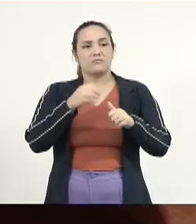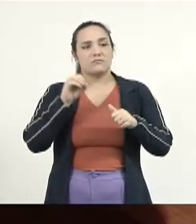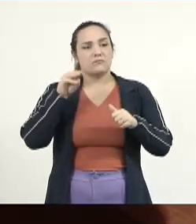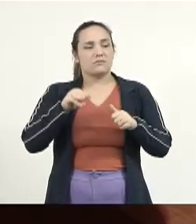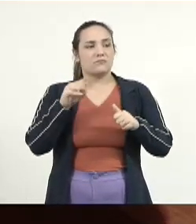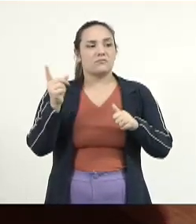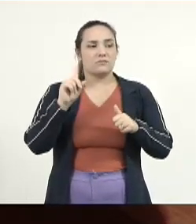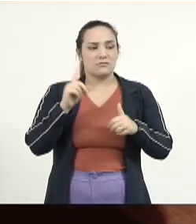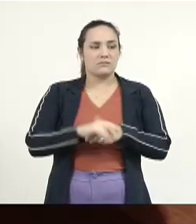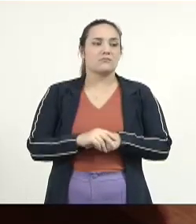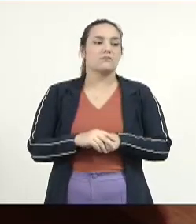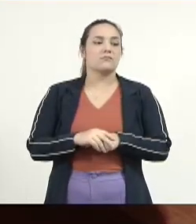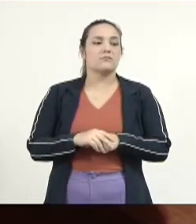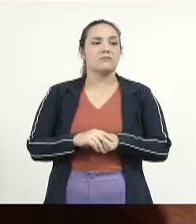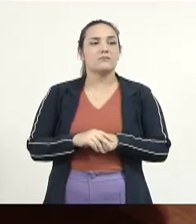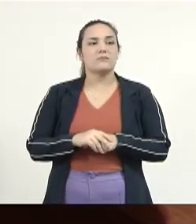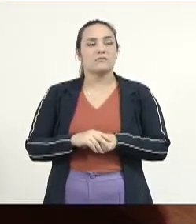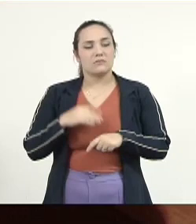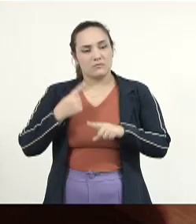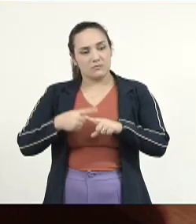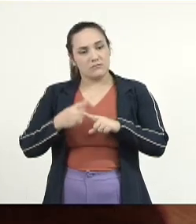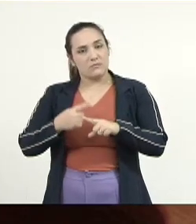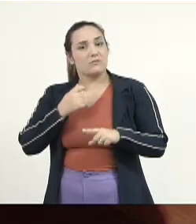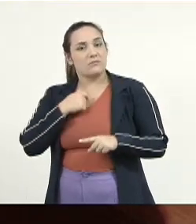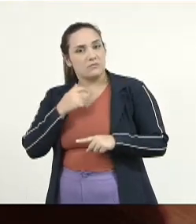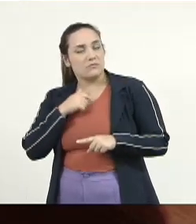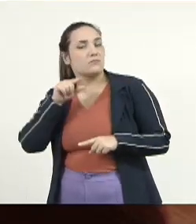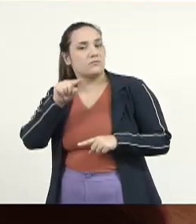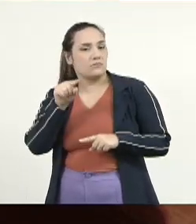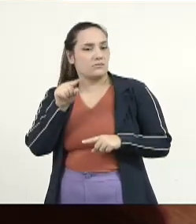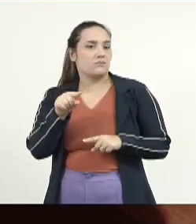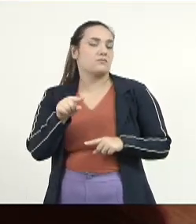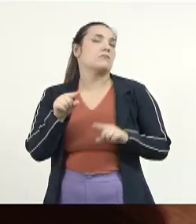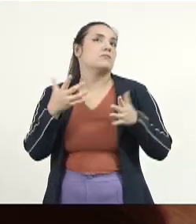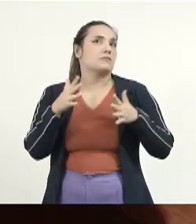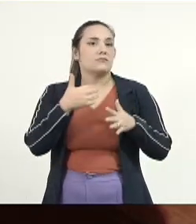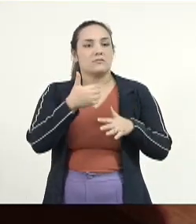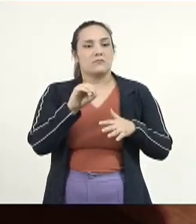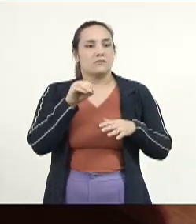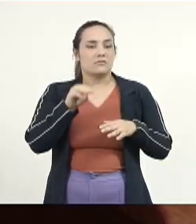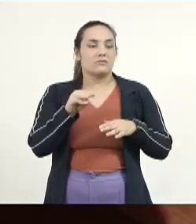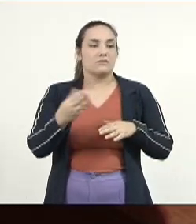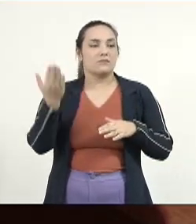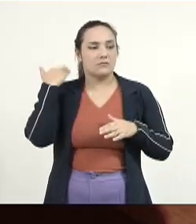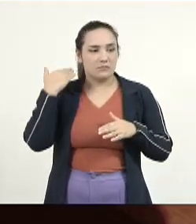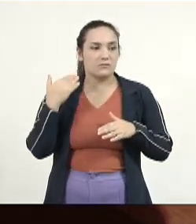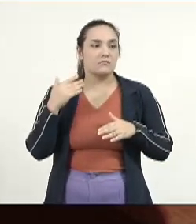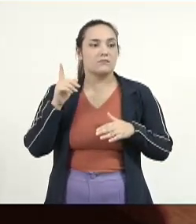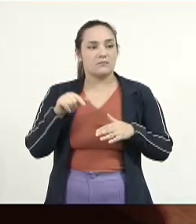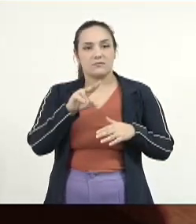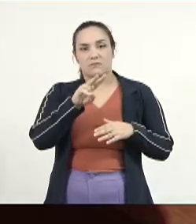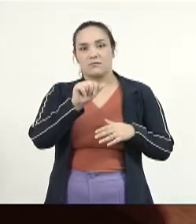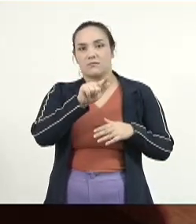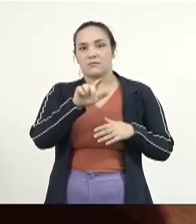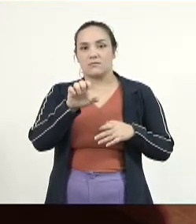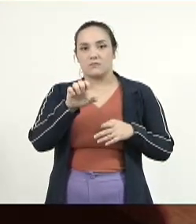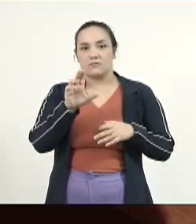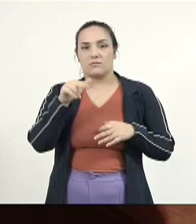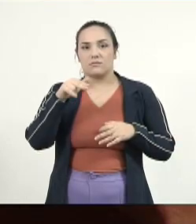eu e vossa excelência tratamos há uns dez dias atrás sobre o vale universitário que hoje é,